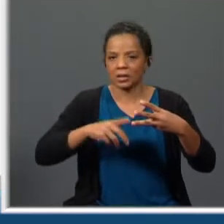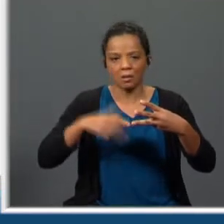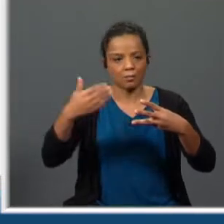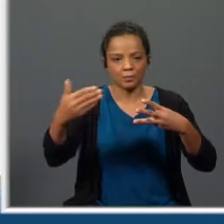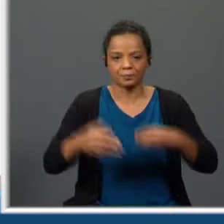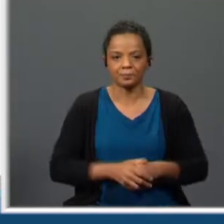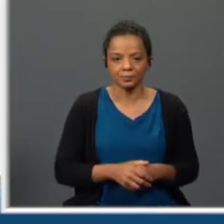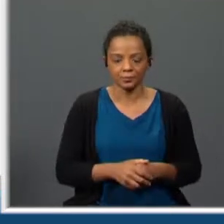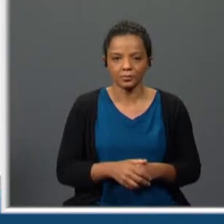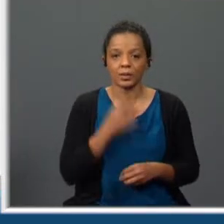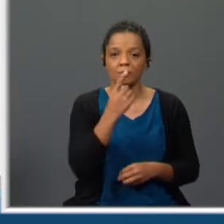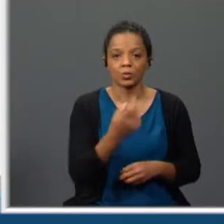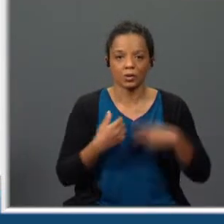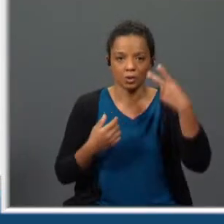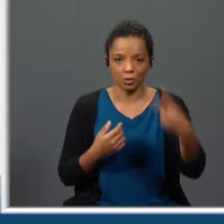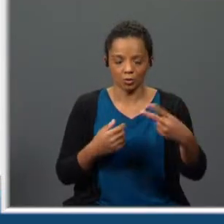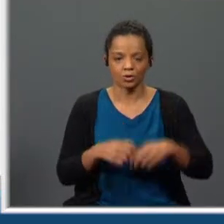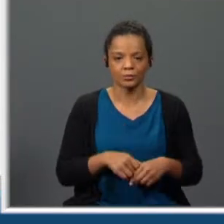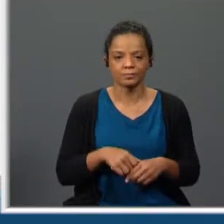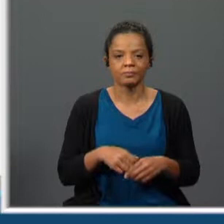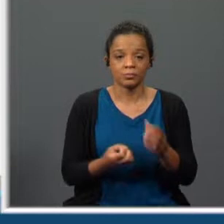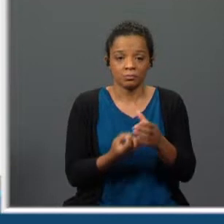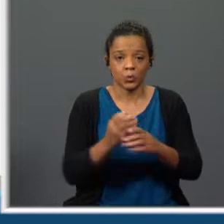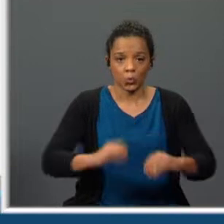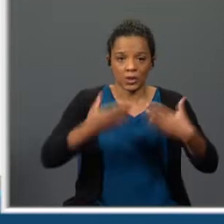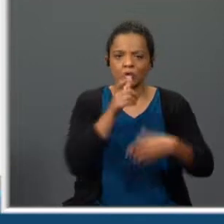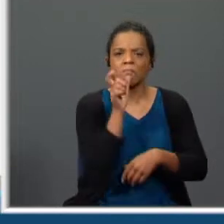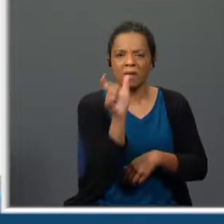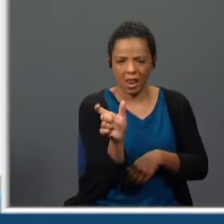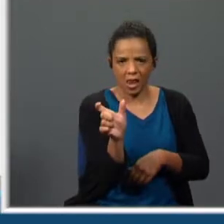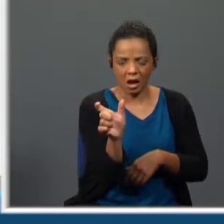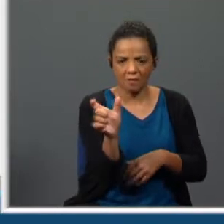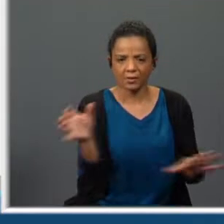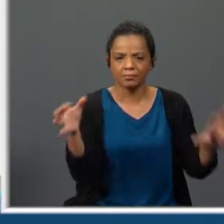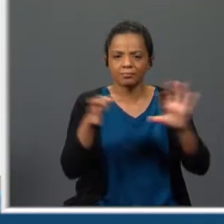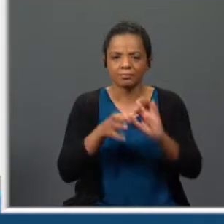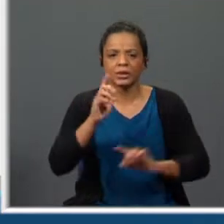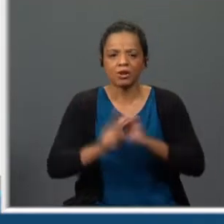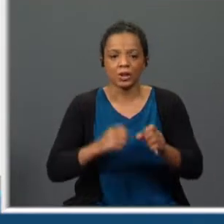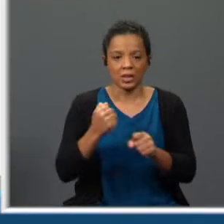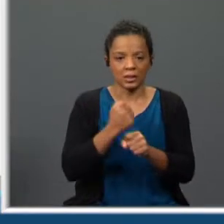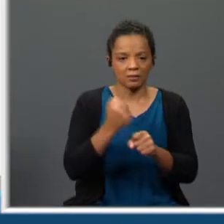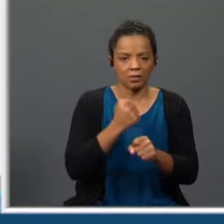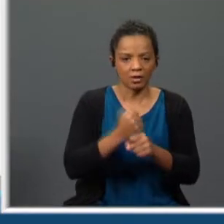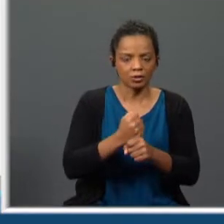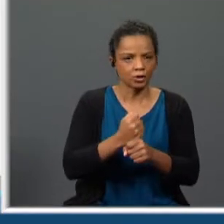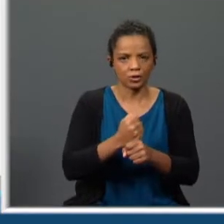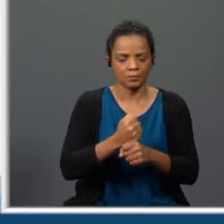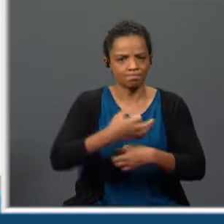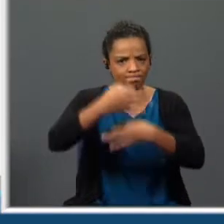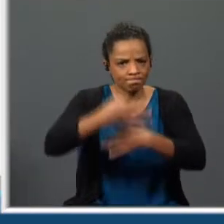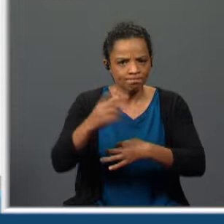dos tempos. Pergunta 2. Na sua origem, a palavra Alcoviteira relacionava-se com atividades imorais e